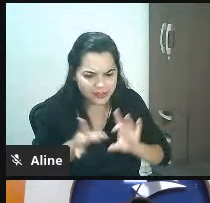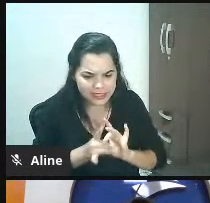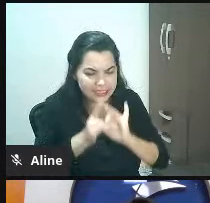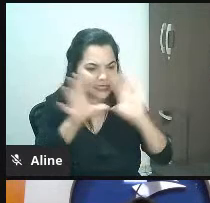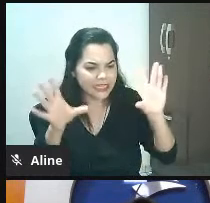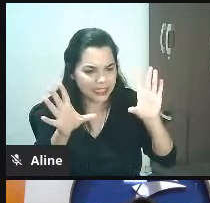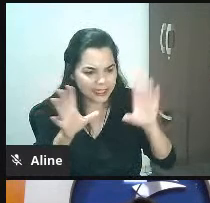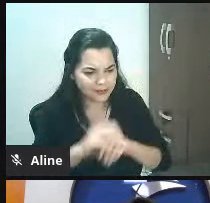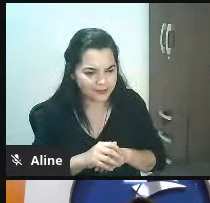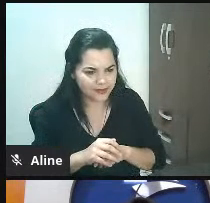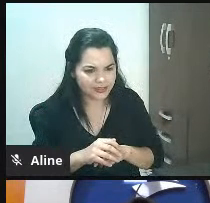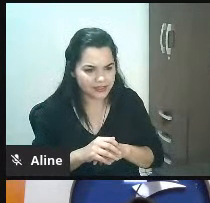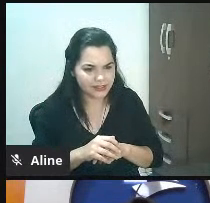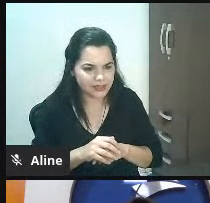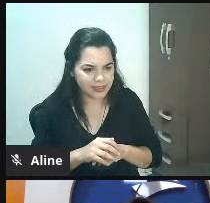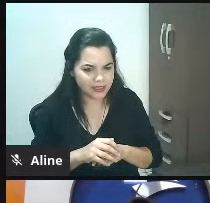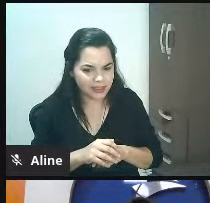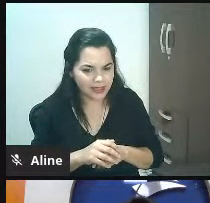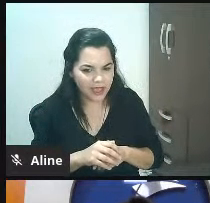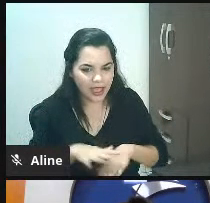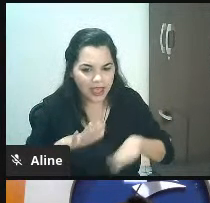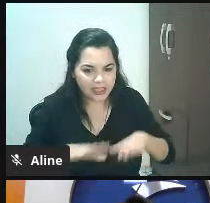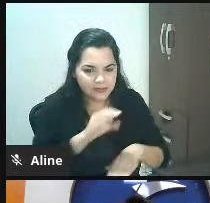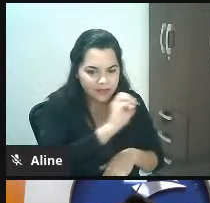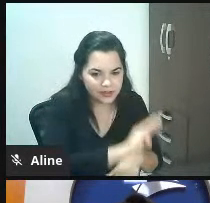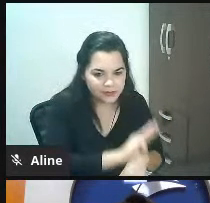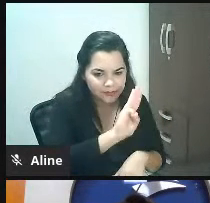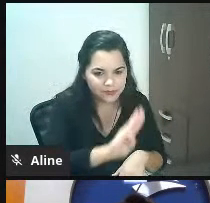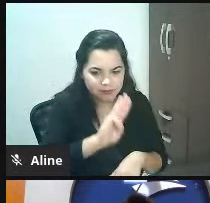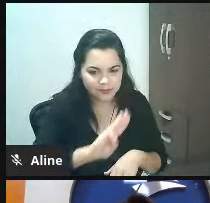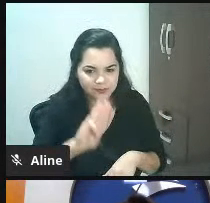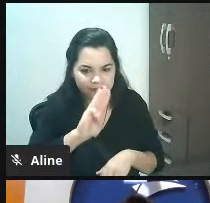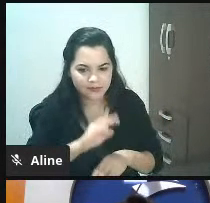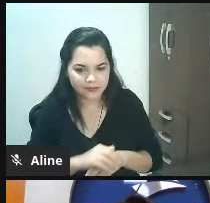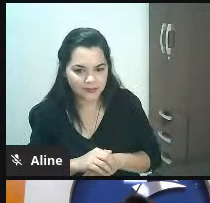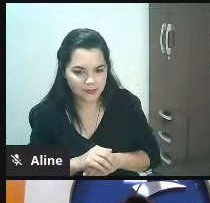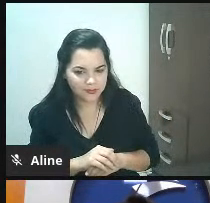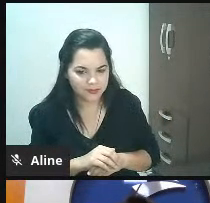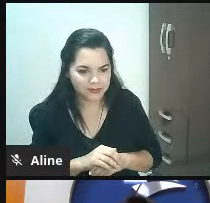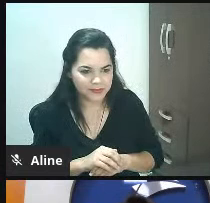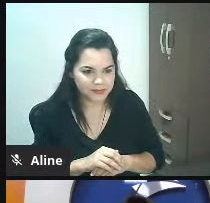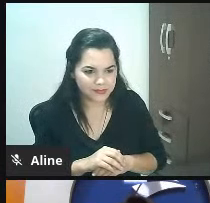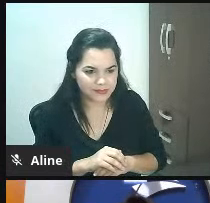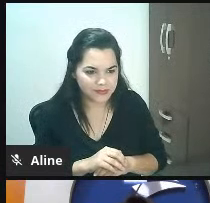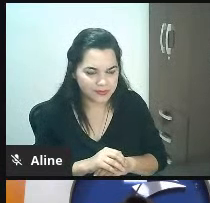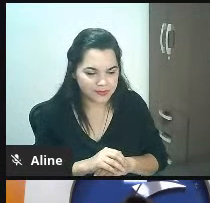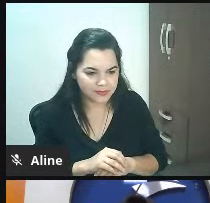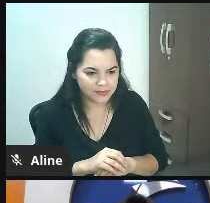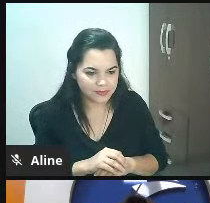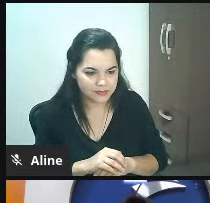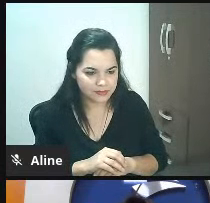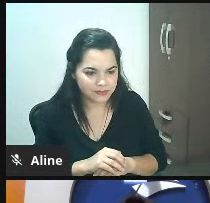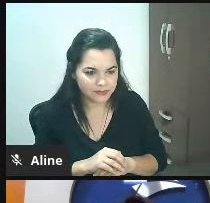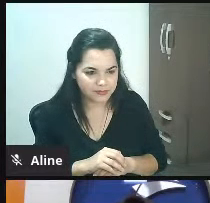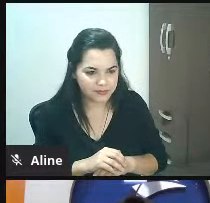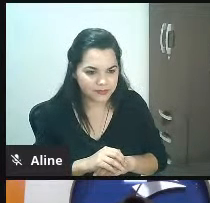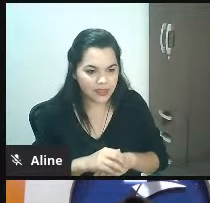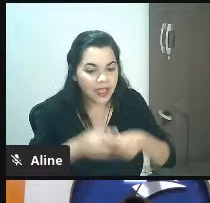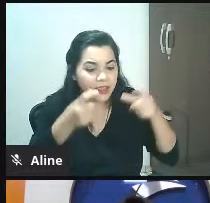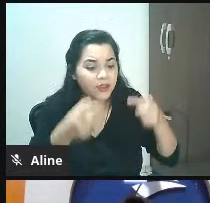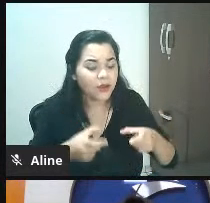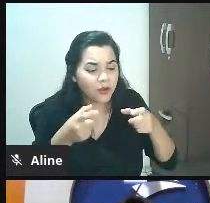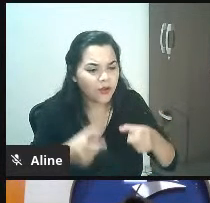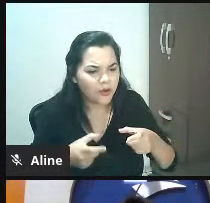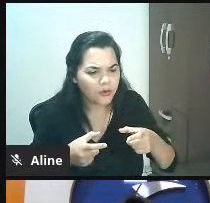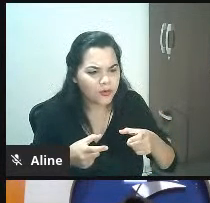você pode reinaugurar teu site olha pessoal eu quero convidar todo mundo agora para a inauguração da minha loja aonde? onde vai ser?